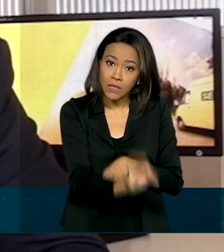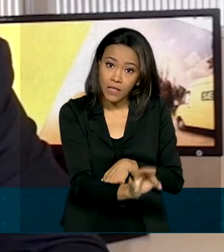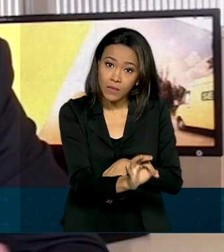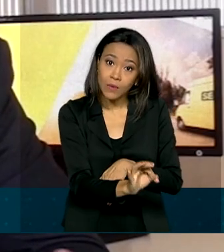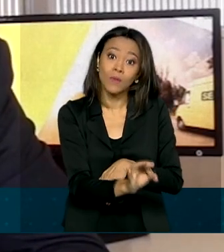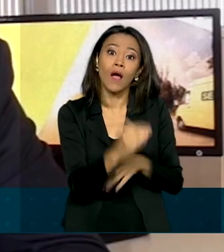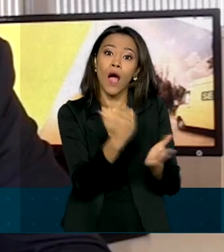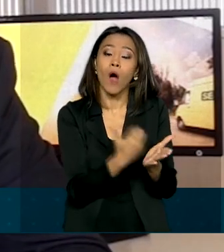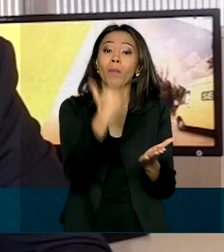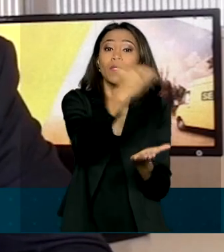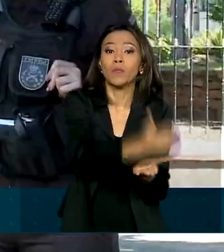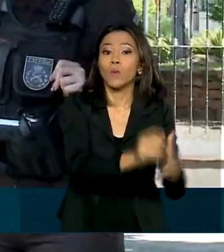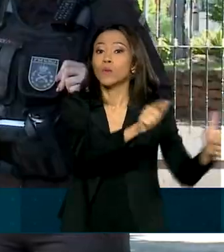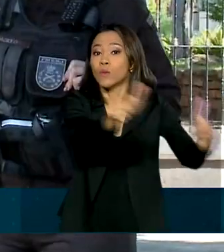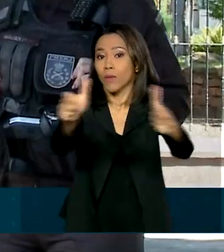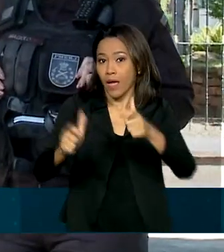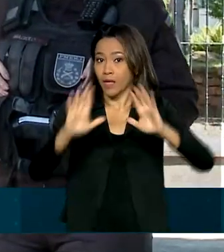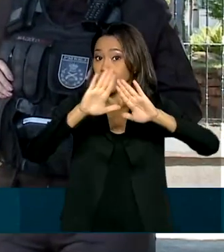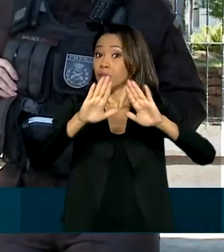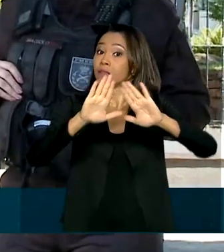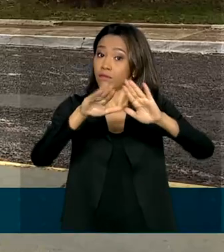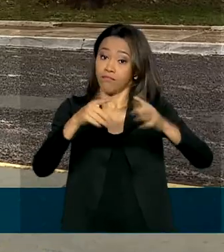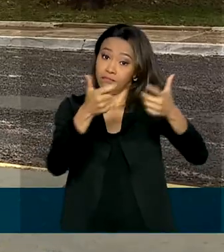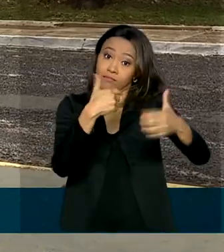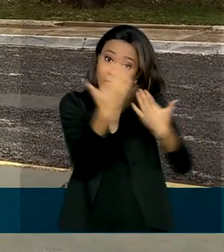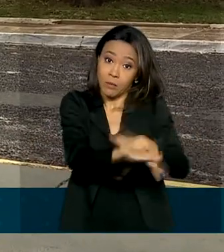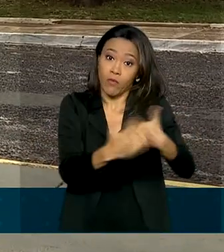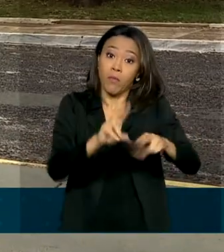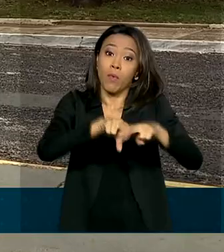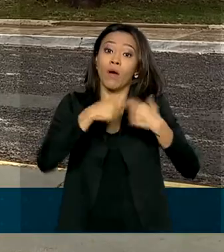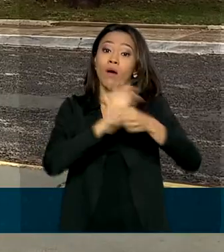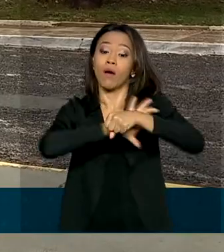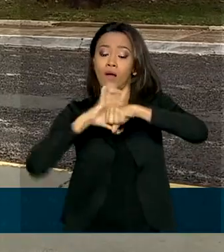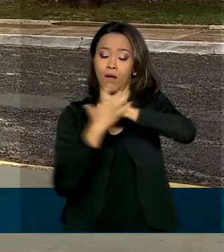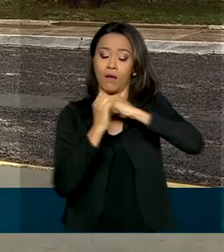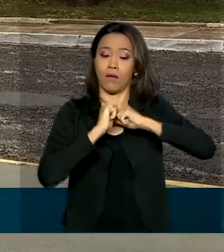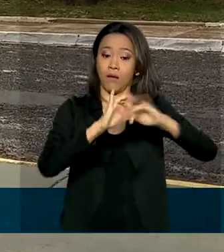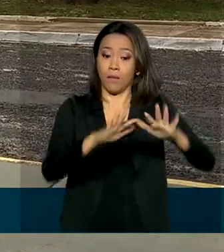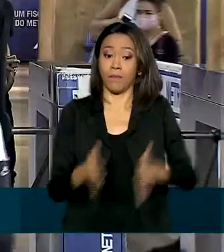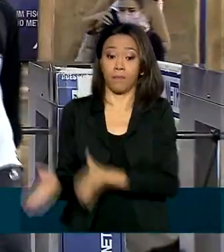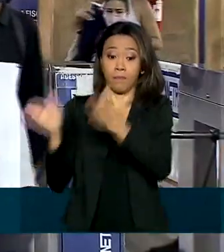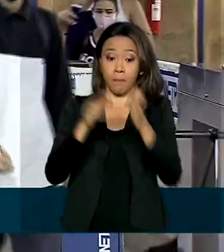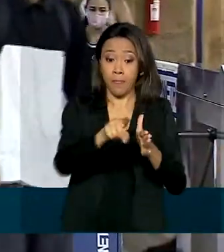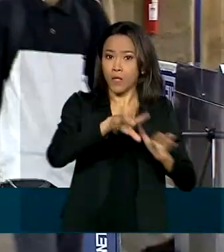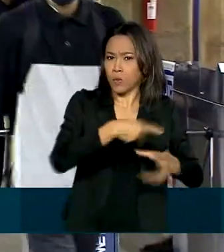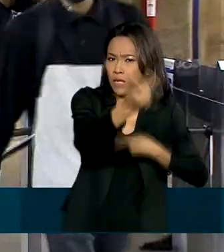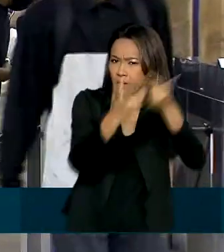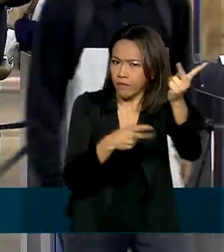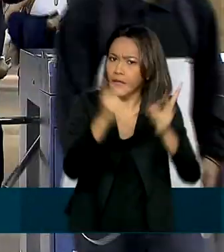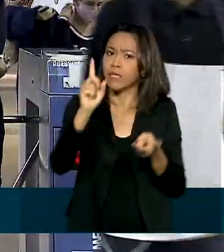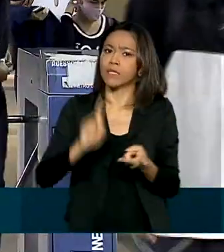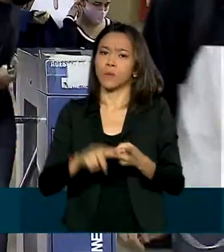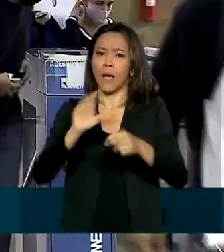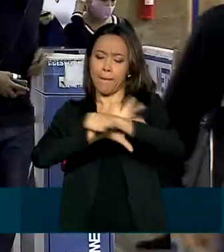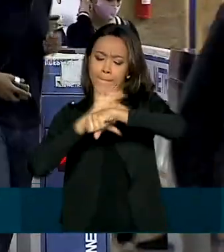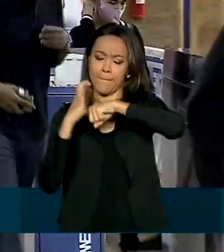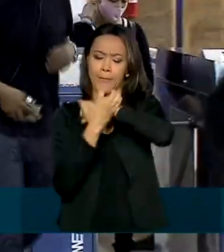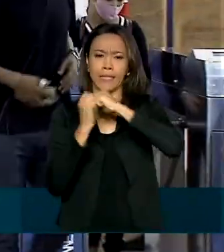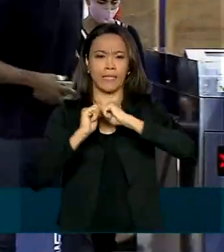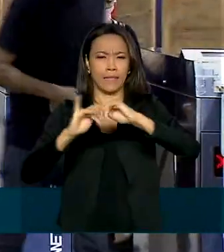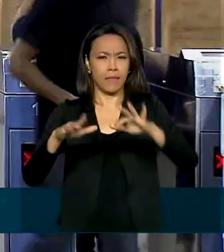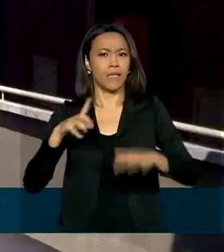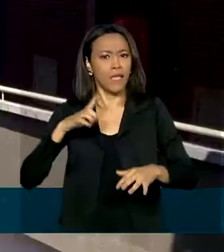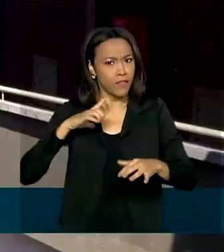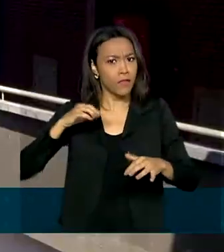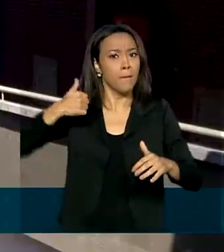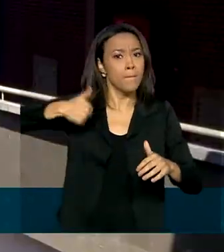de prova devido à pandemia. Além da segurança e do transporte, a pandemia da Covid-19 trouxe outras